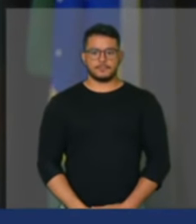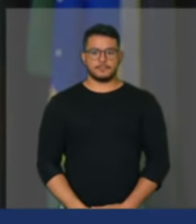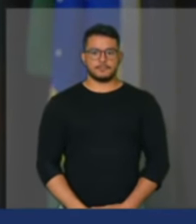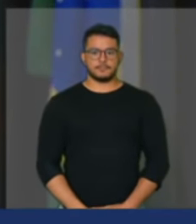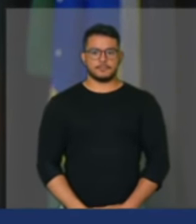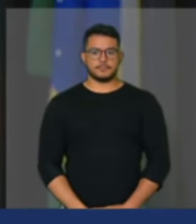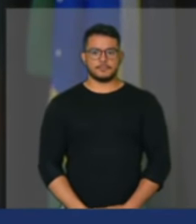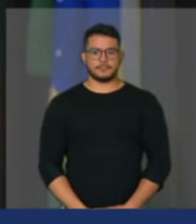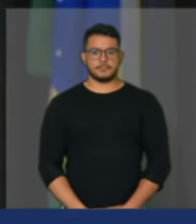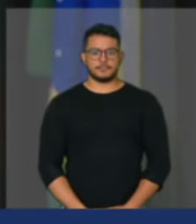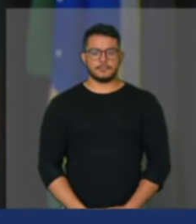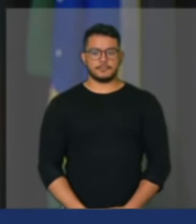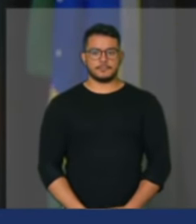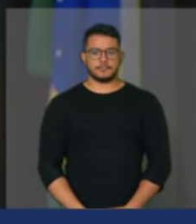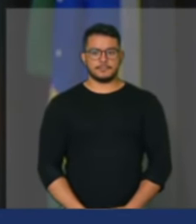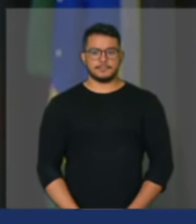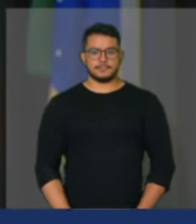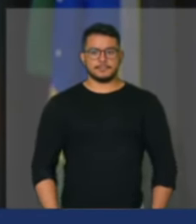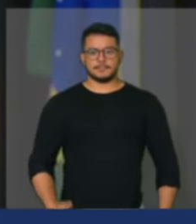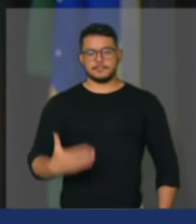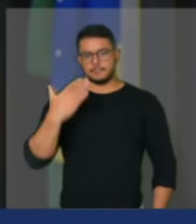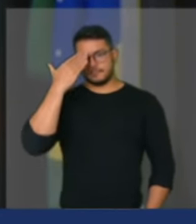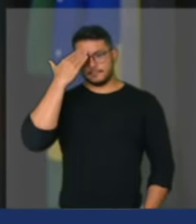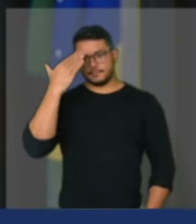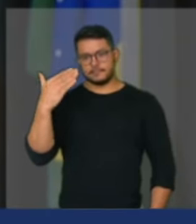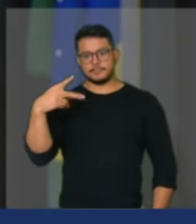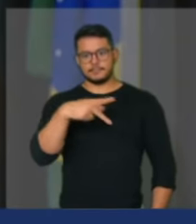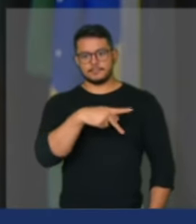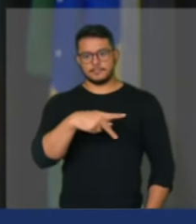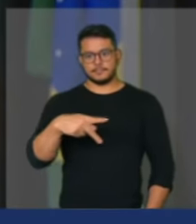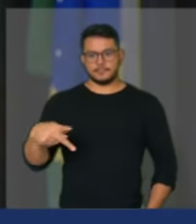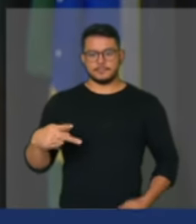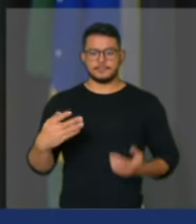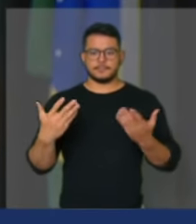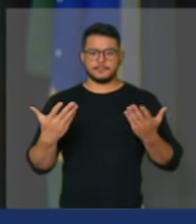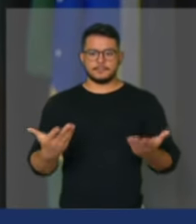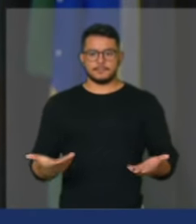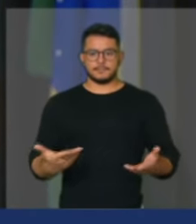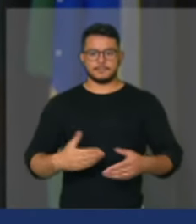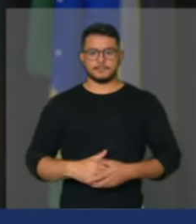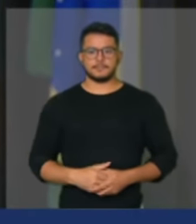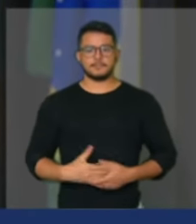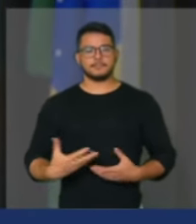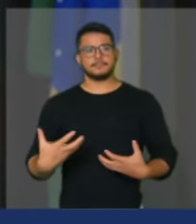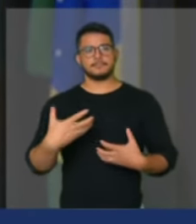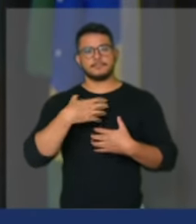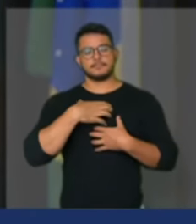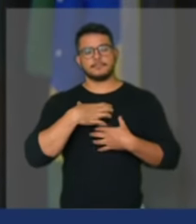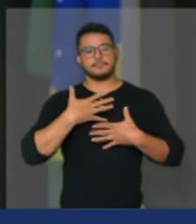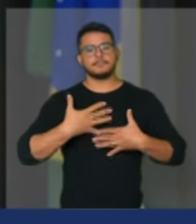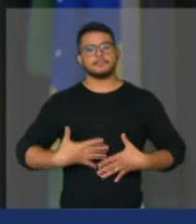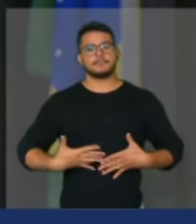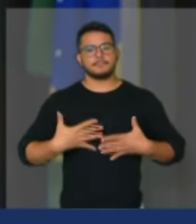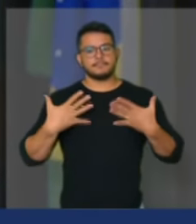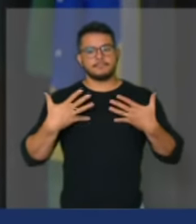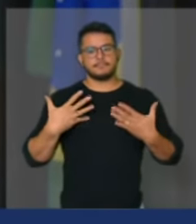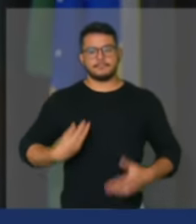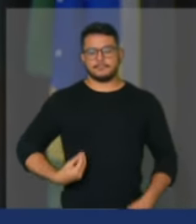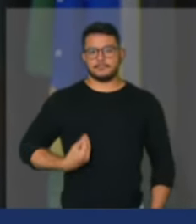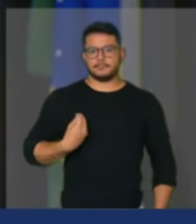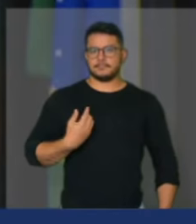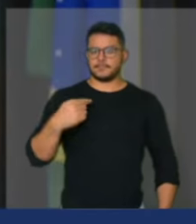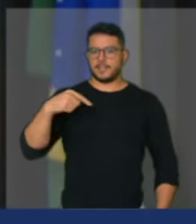grato digníssimo presidente Ricardo Silva nobres colegas é uma honra estar neste ringue